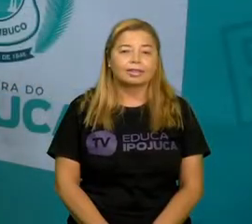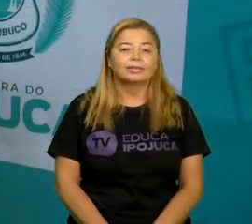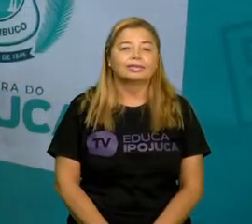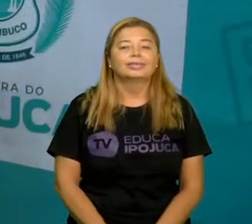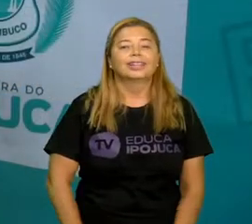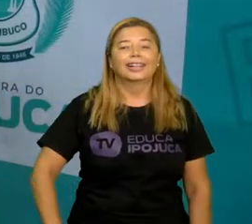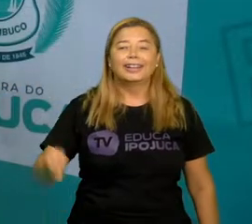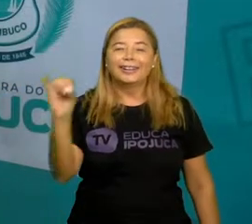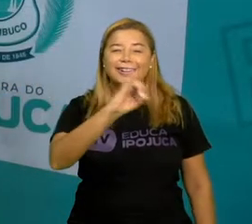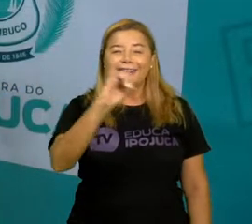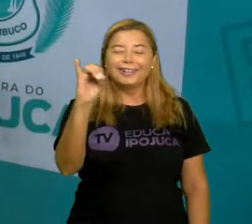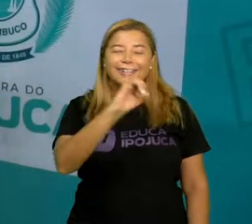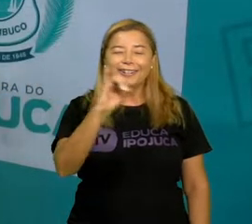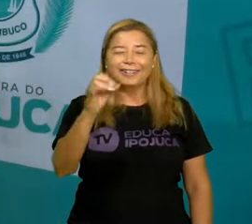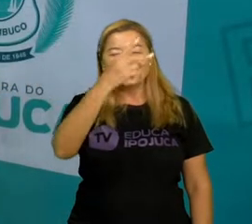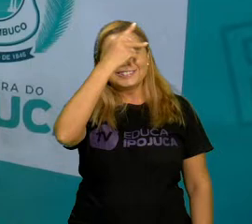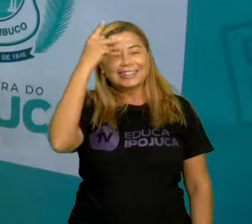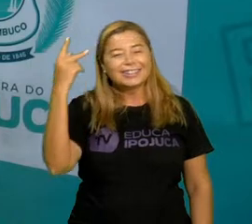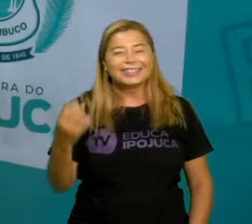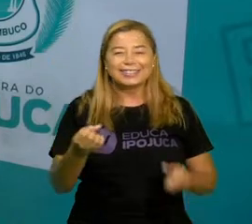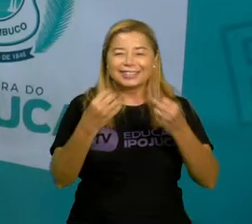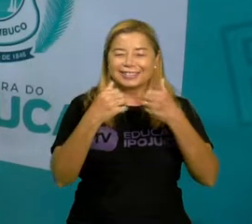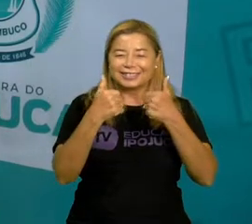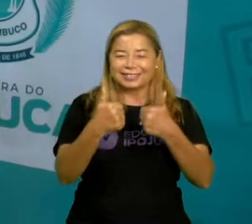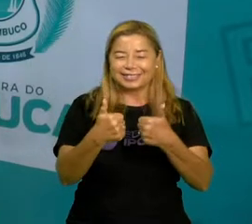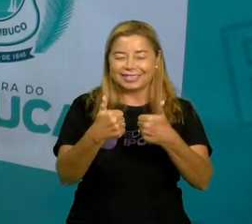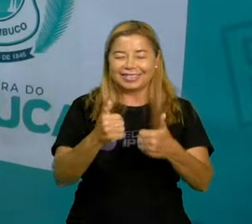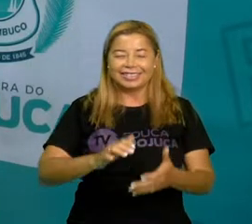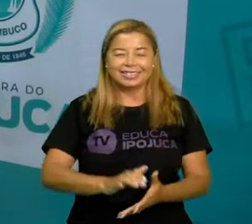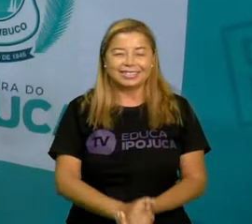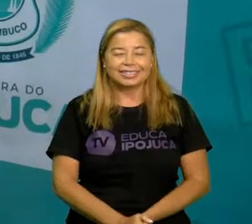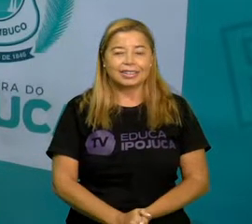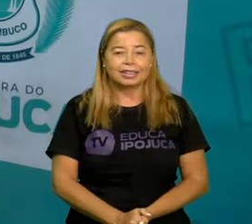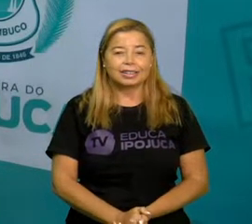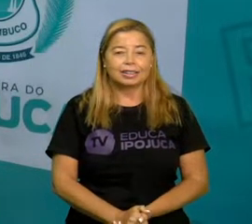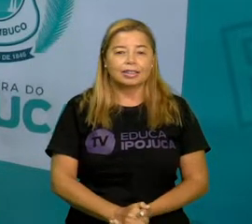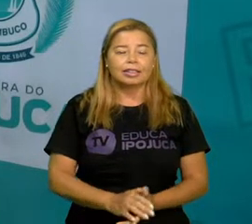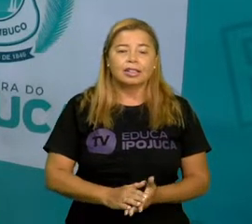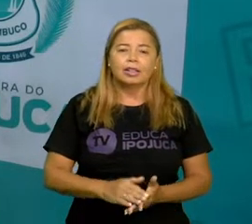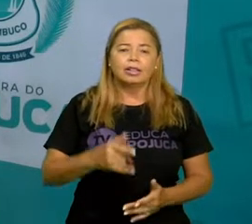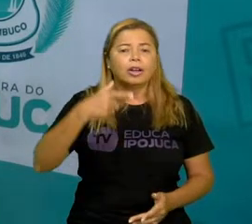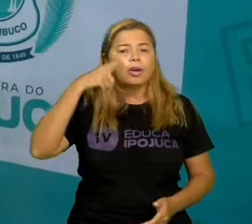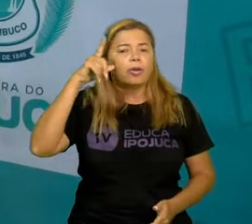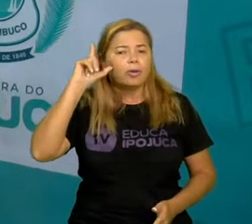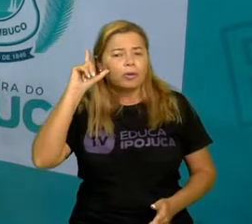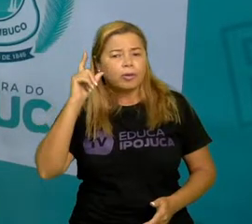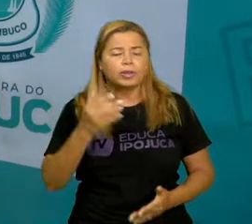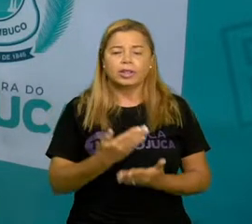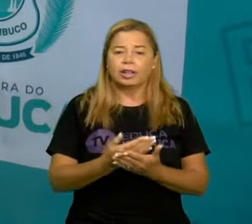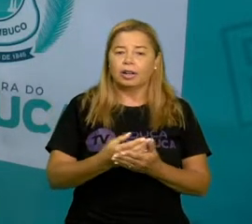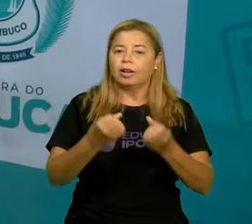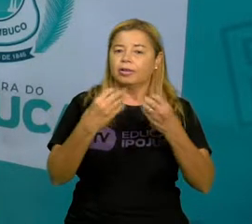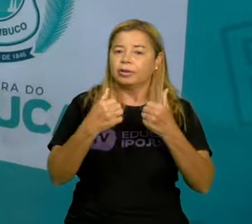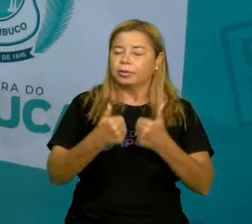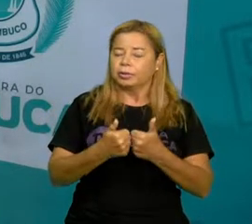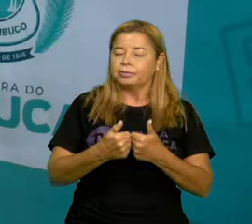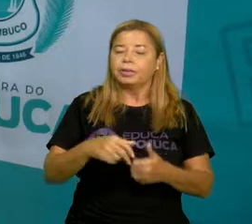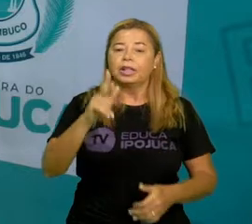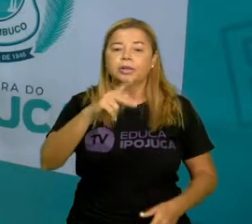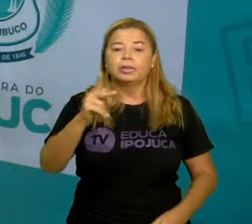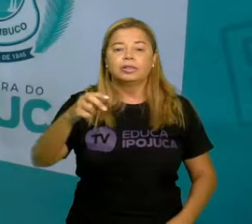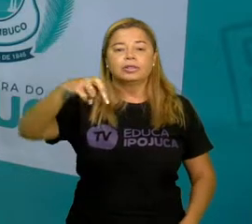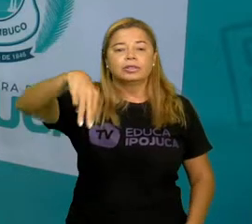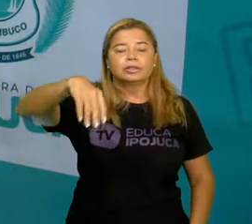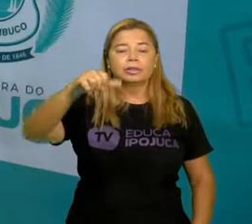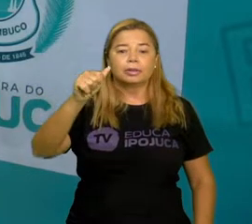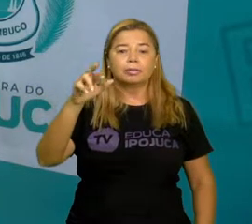Olá pessoal, tudo bem com vocês? Como foi a aula de ontem? Eu sou a professora Márcia